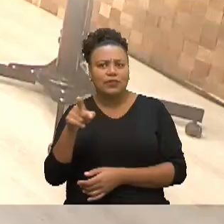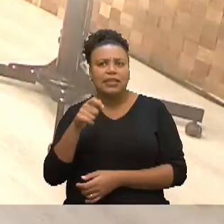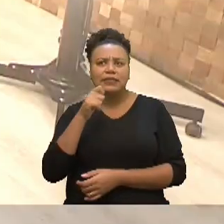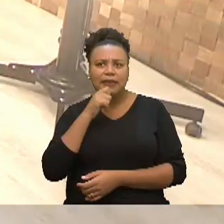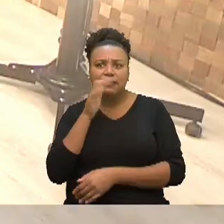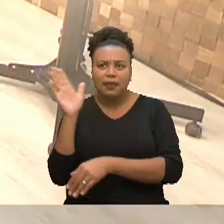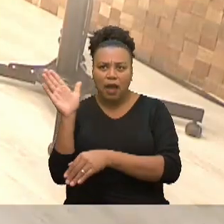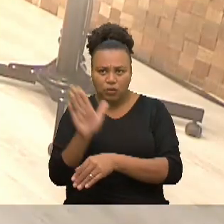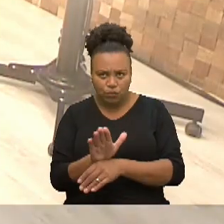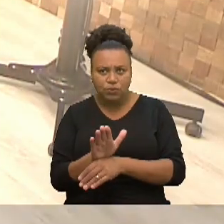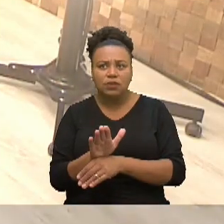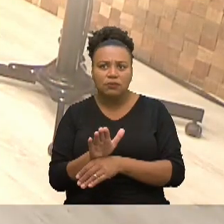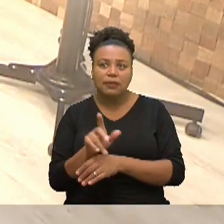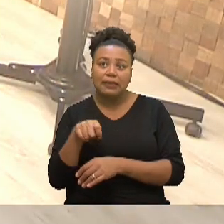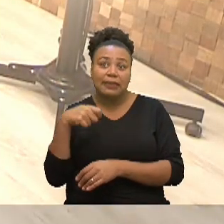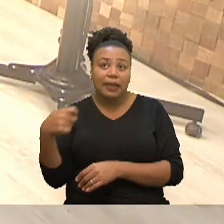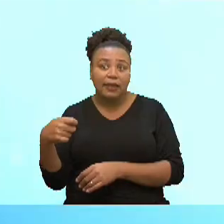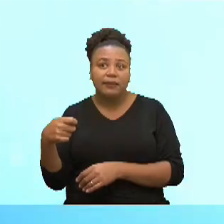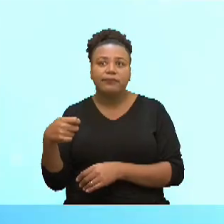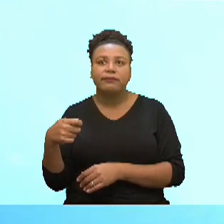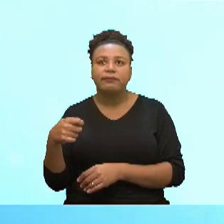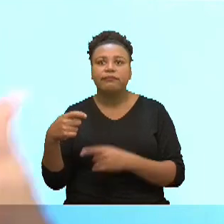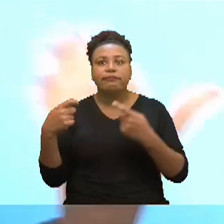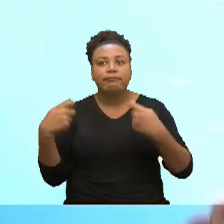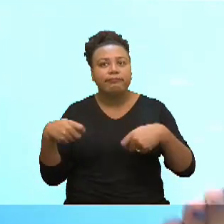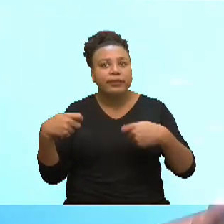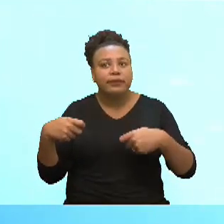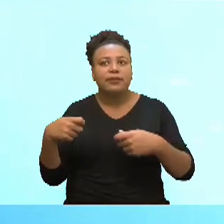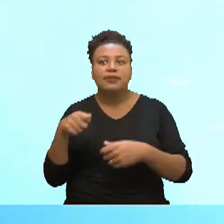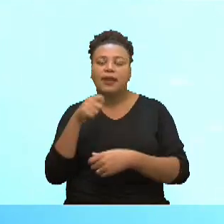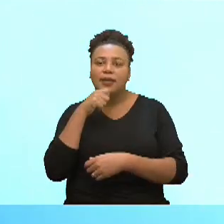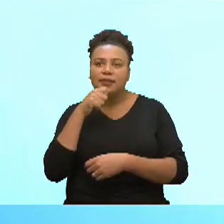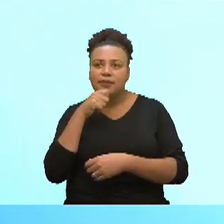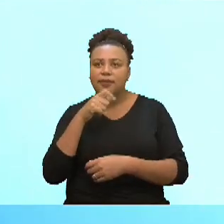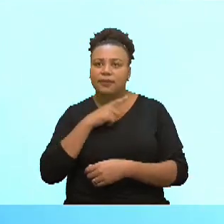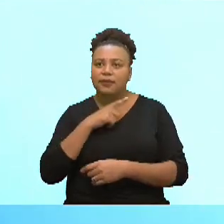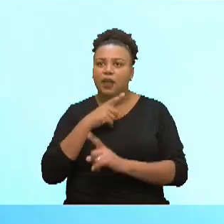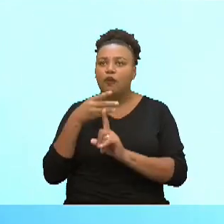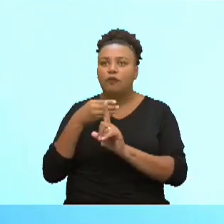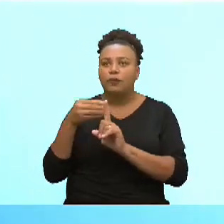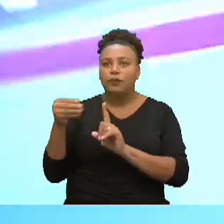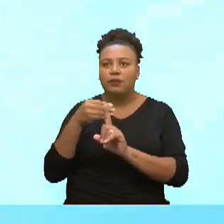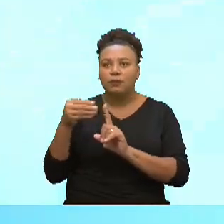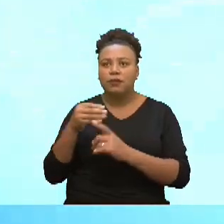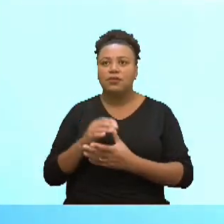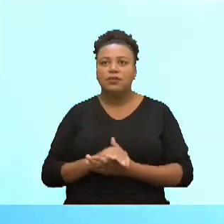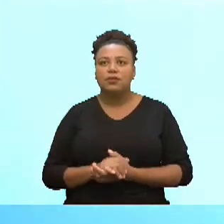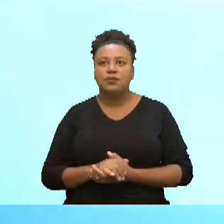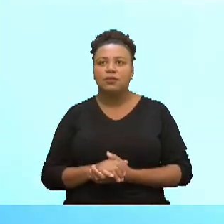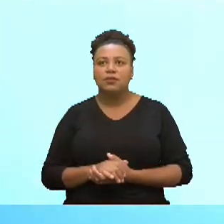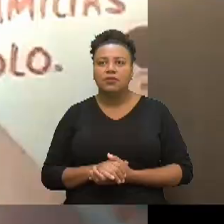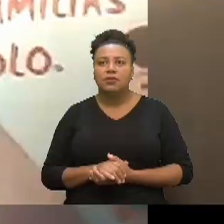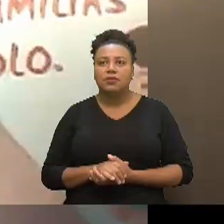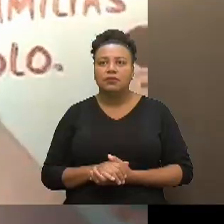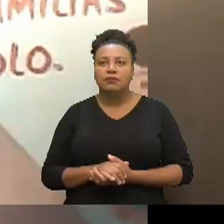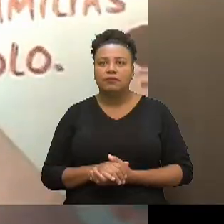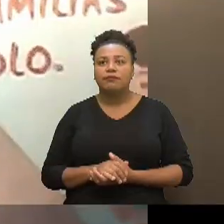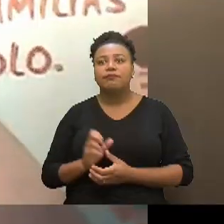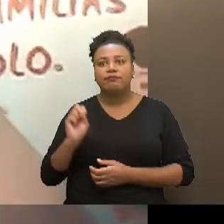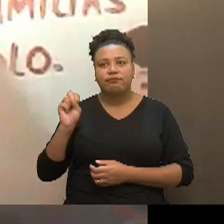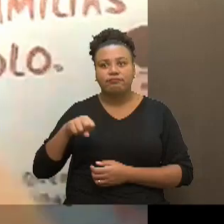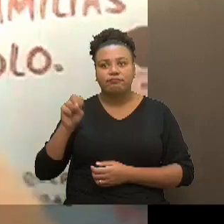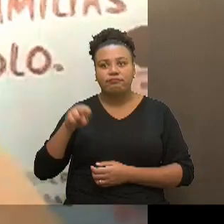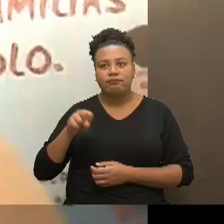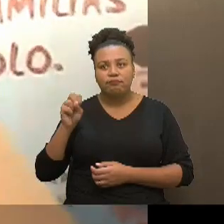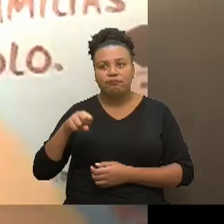socorrendo quem quem está precisando ainda está em situação de vulnerabilidade sim